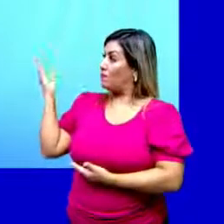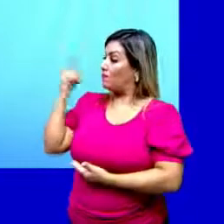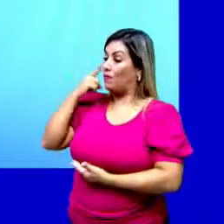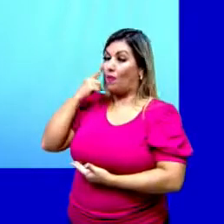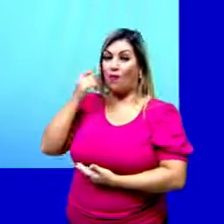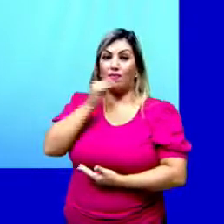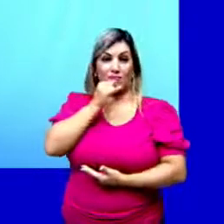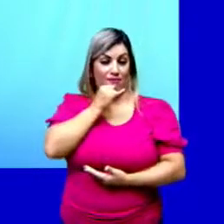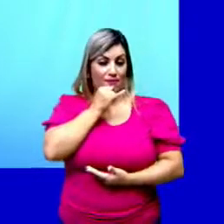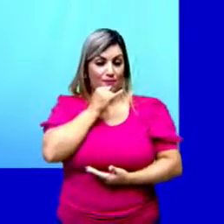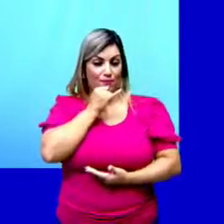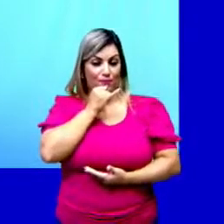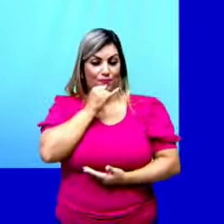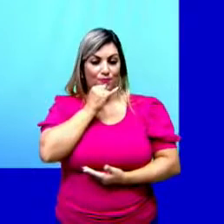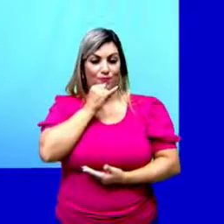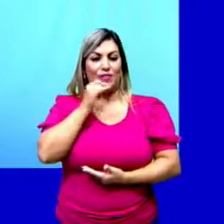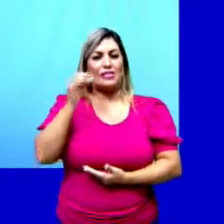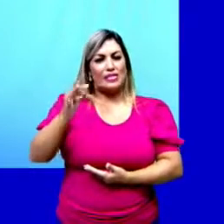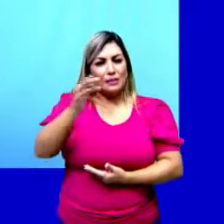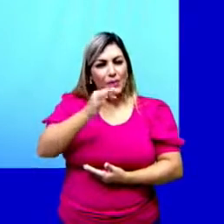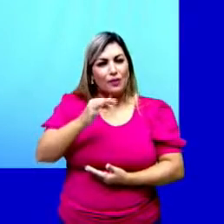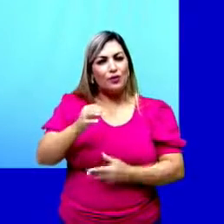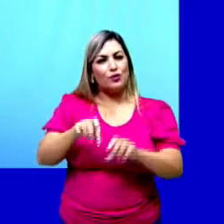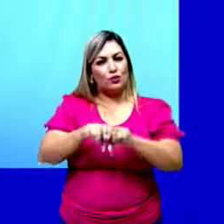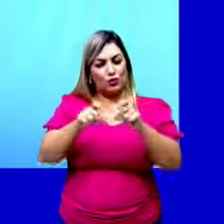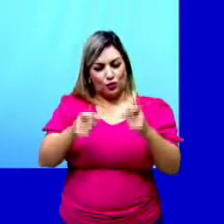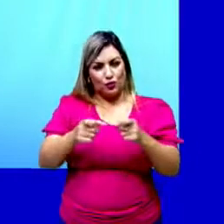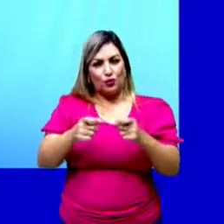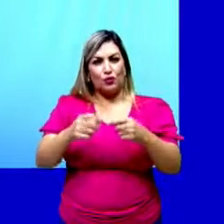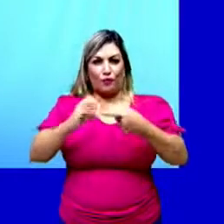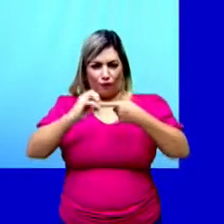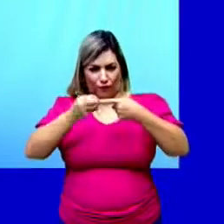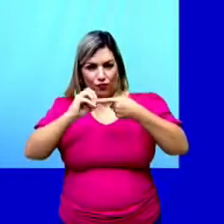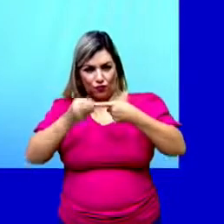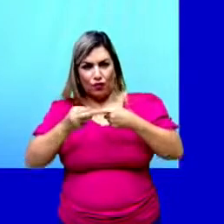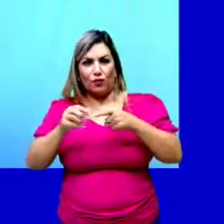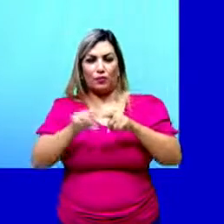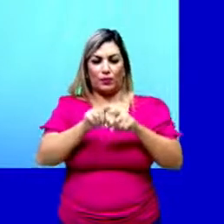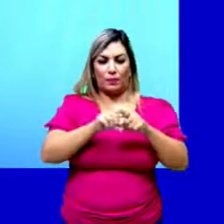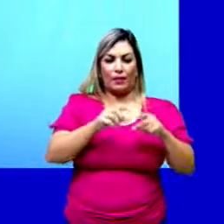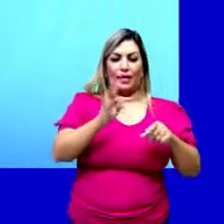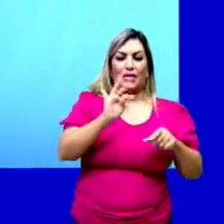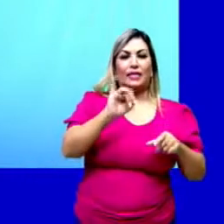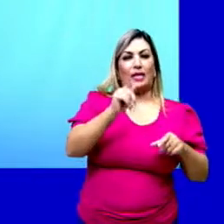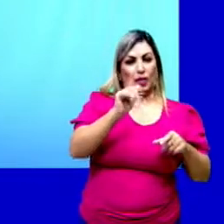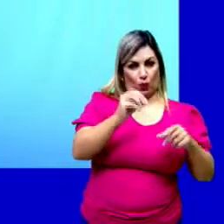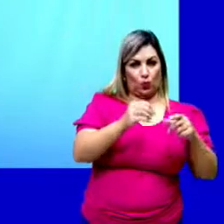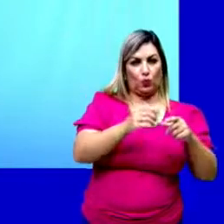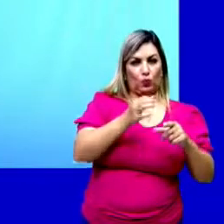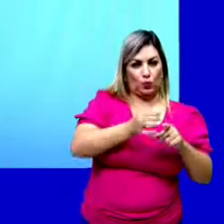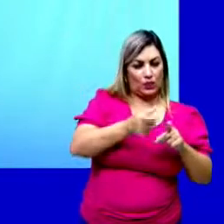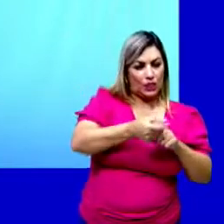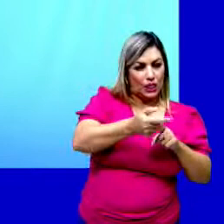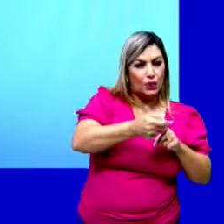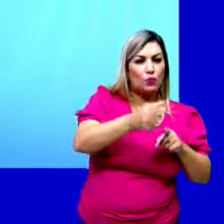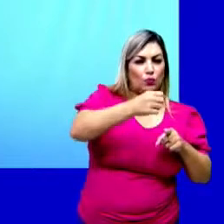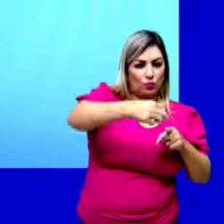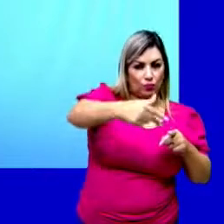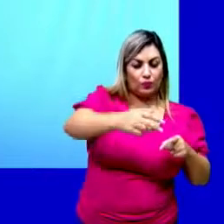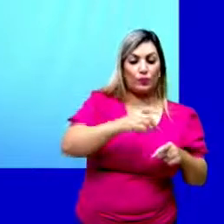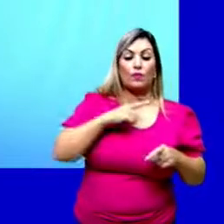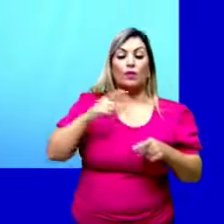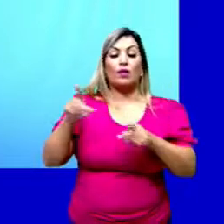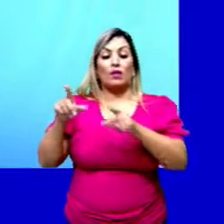o exemplo mostrando semente de feijão e trigo, fazendo uma comparação, tá? Então, ali, nós vamos ter no